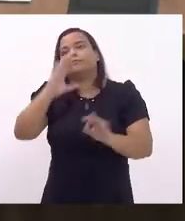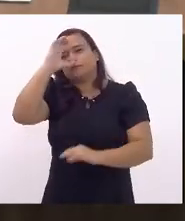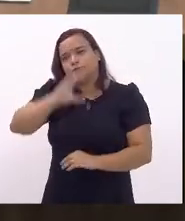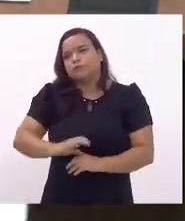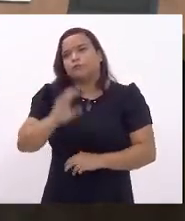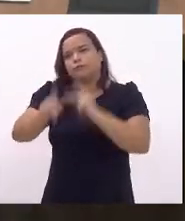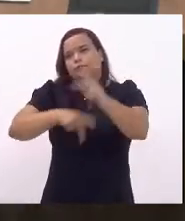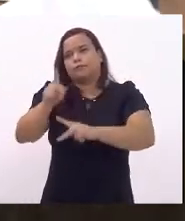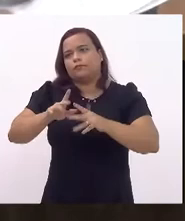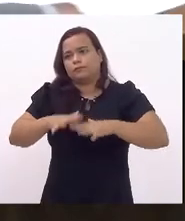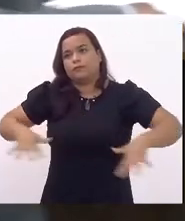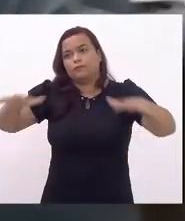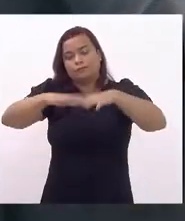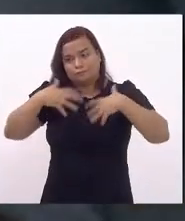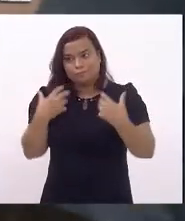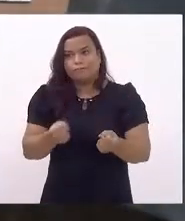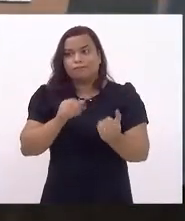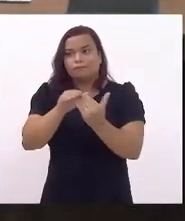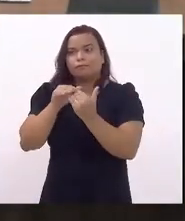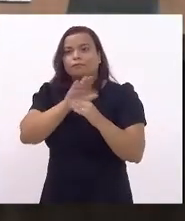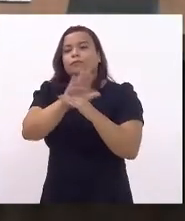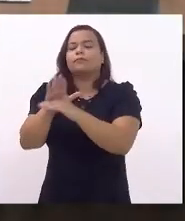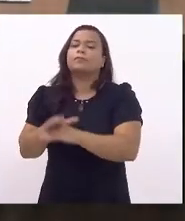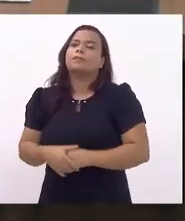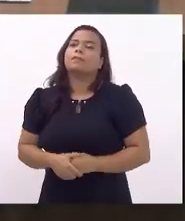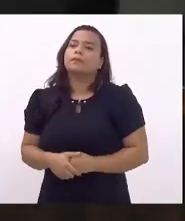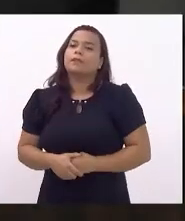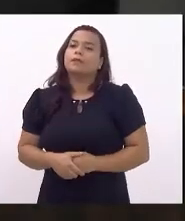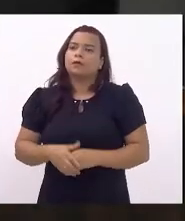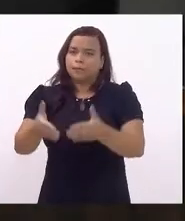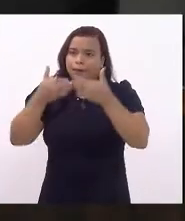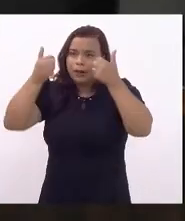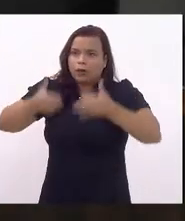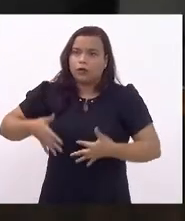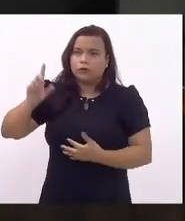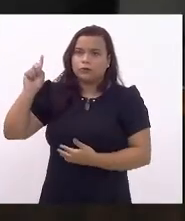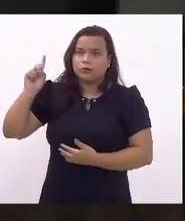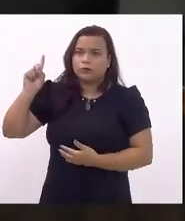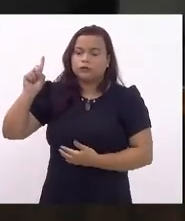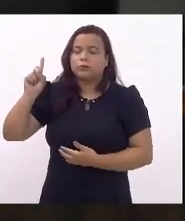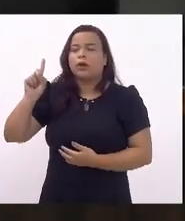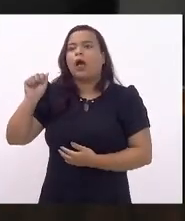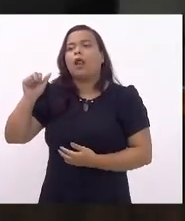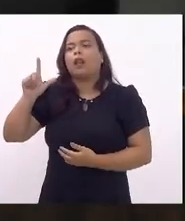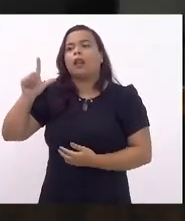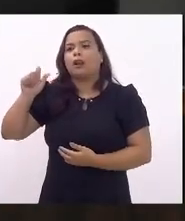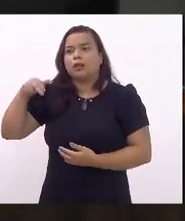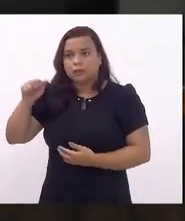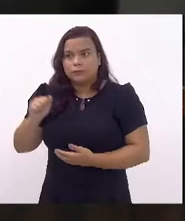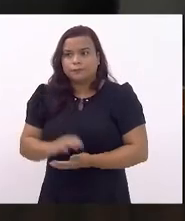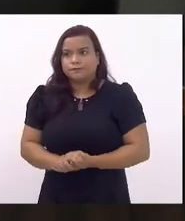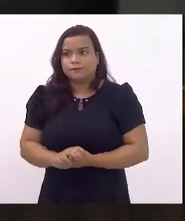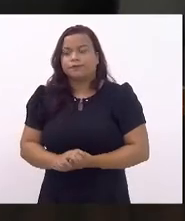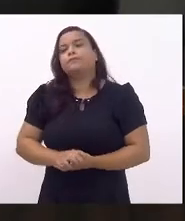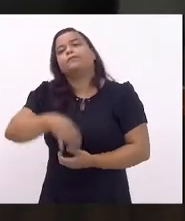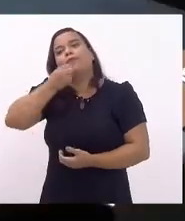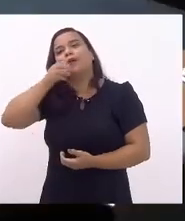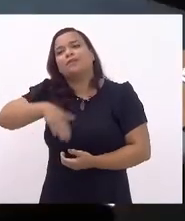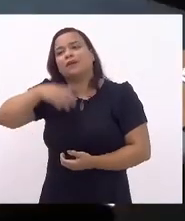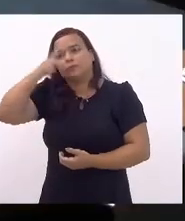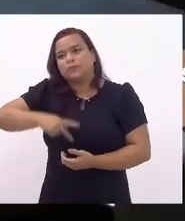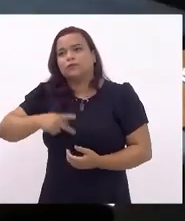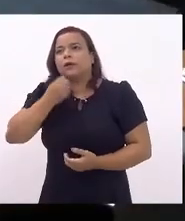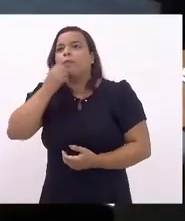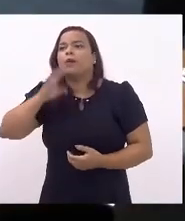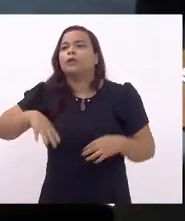geral. Pela ordem, presidente. Deputada Alana. Boa tarde, presidente. Boa